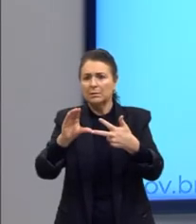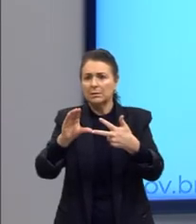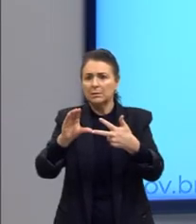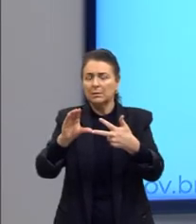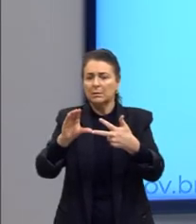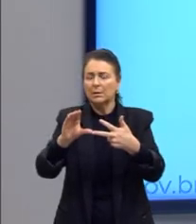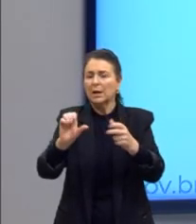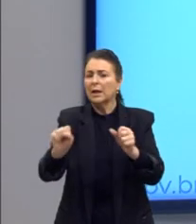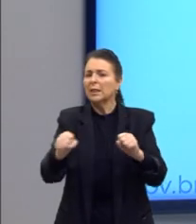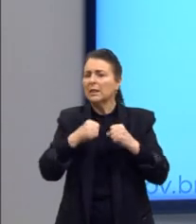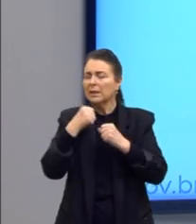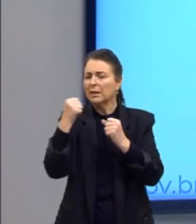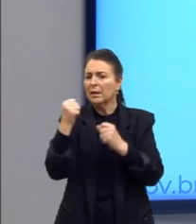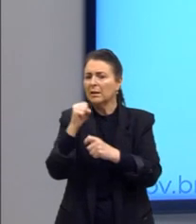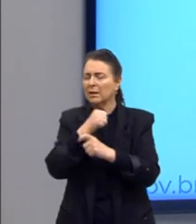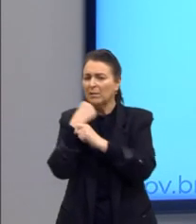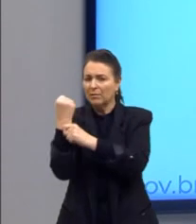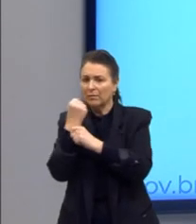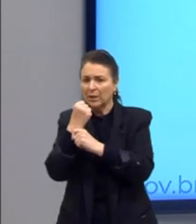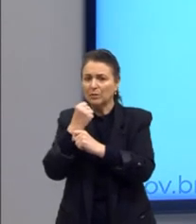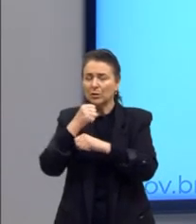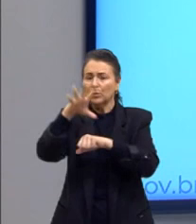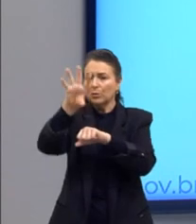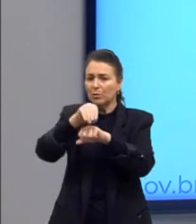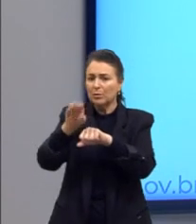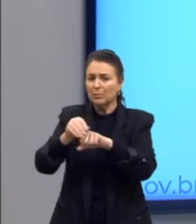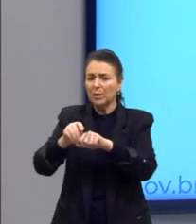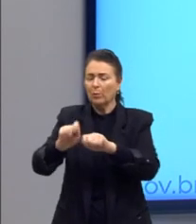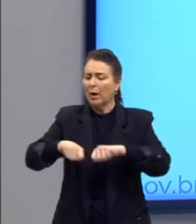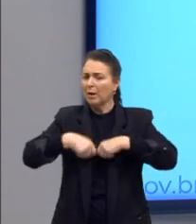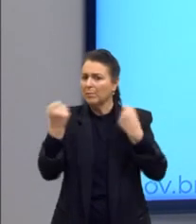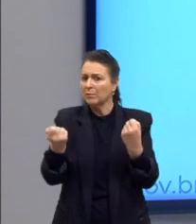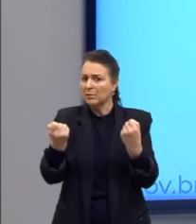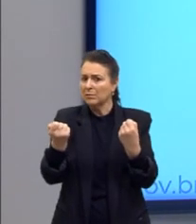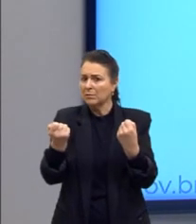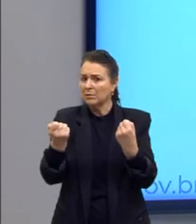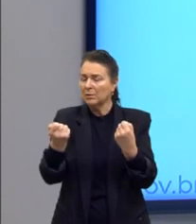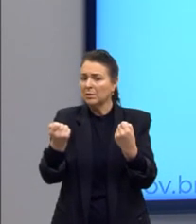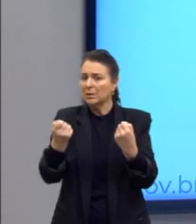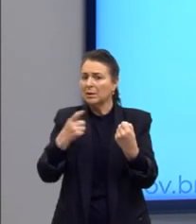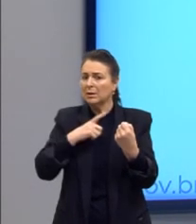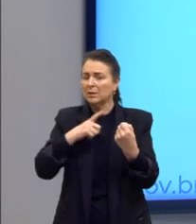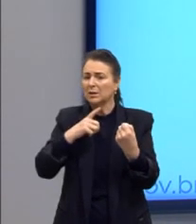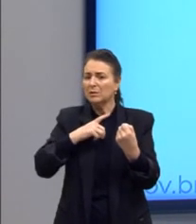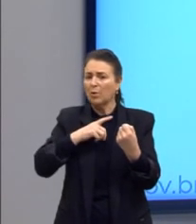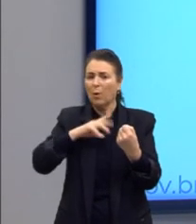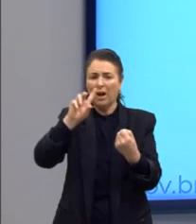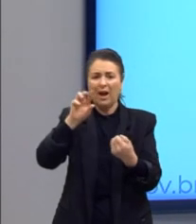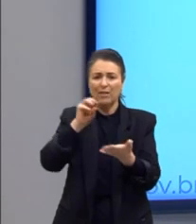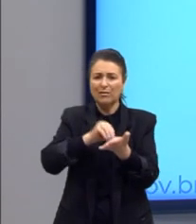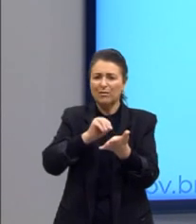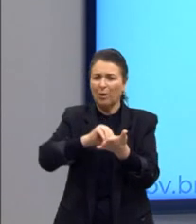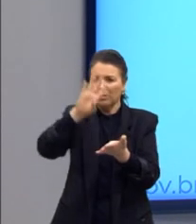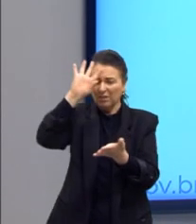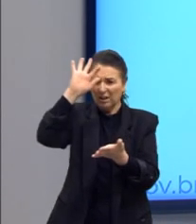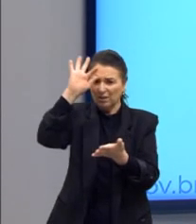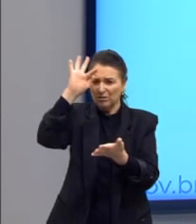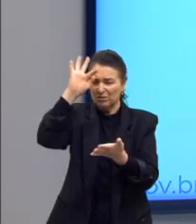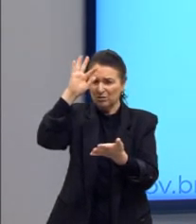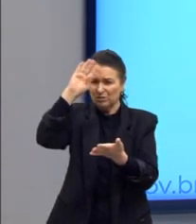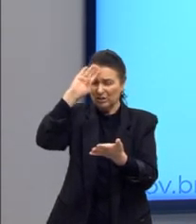Defende que o conhecimento é impossível, restando-lhe somente ceticismo. Não, o conhecimento é possível para Kant.